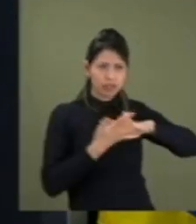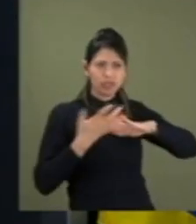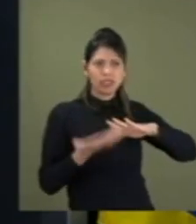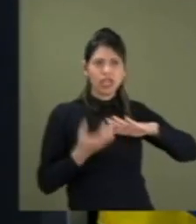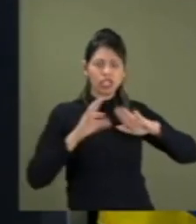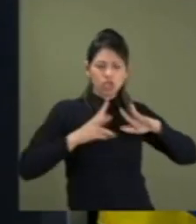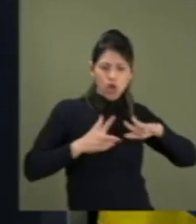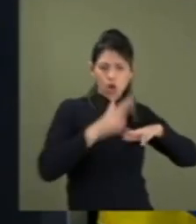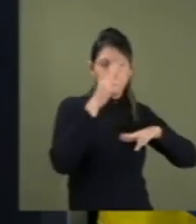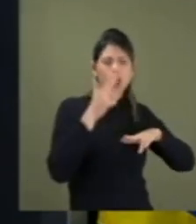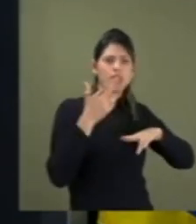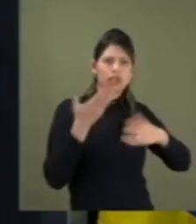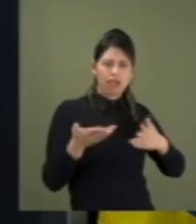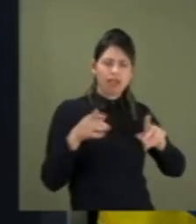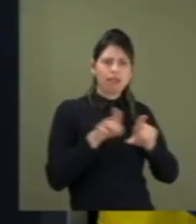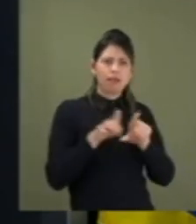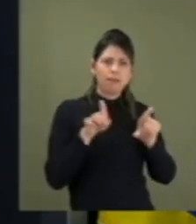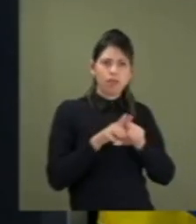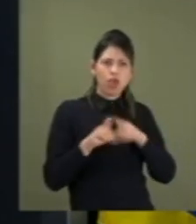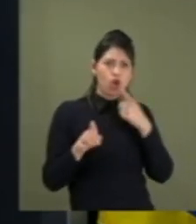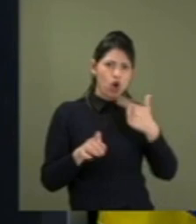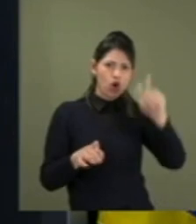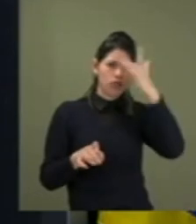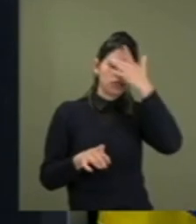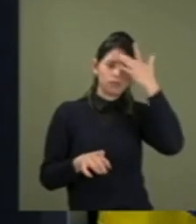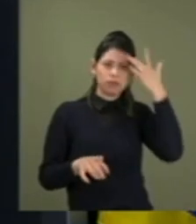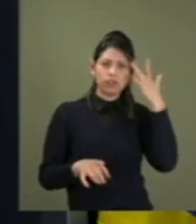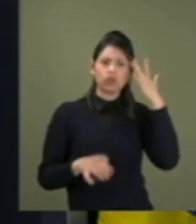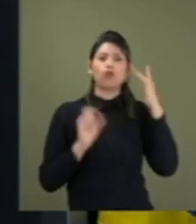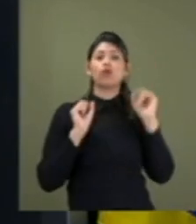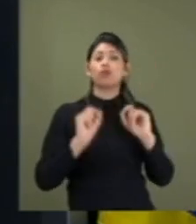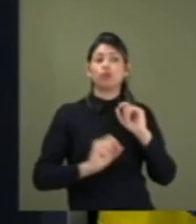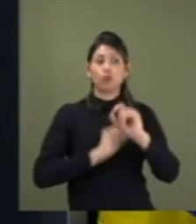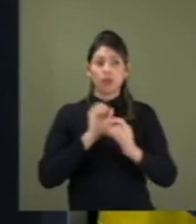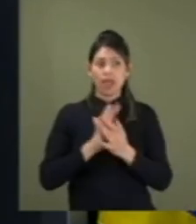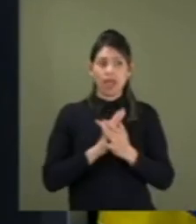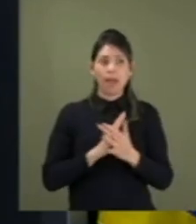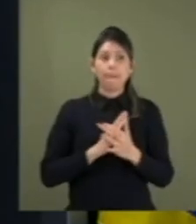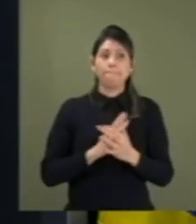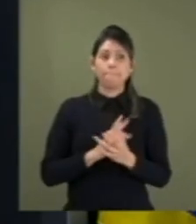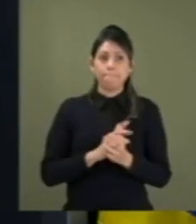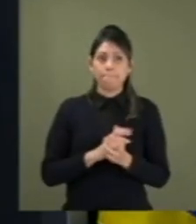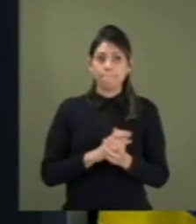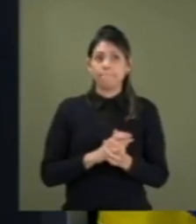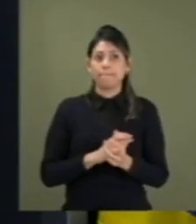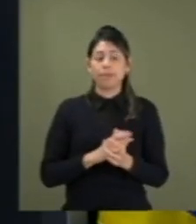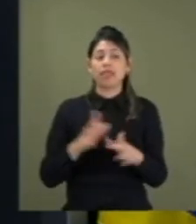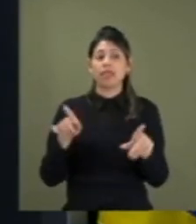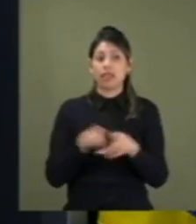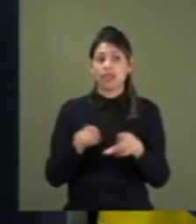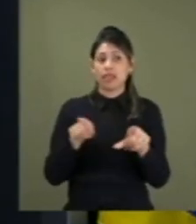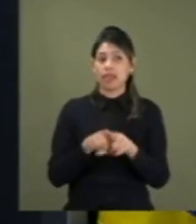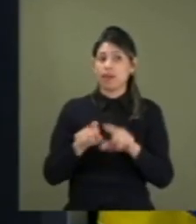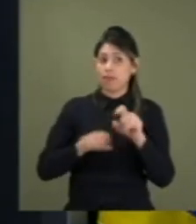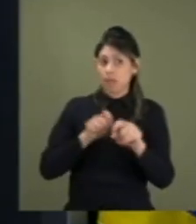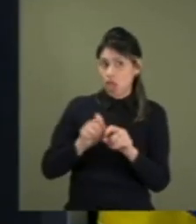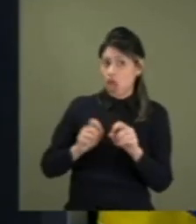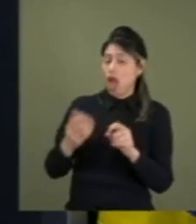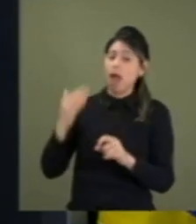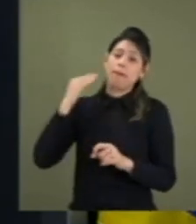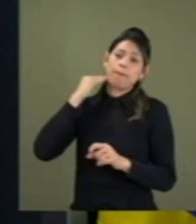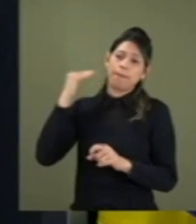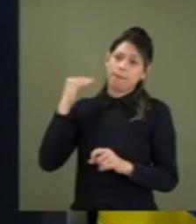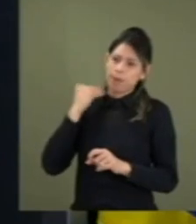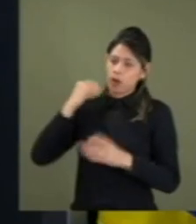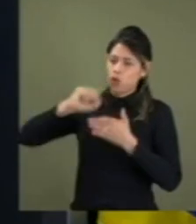que estão com seus passaportes retidos. As suas contas bancárias bloqueadas, esse é o Brasil de